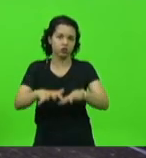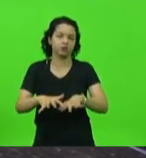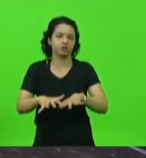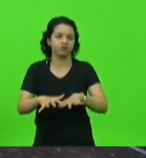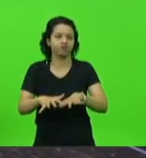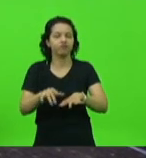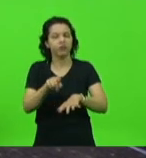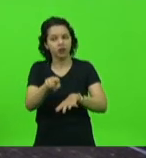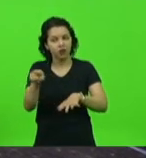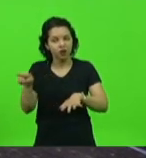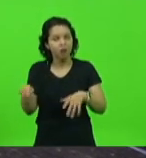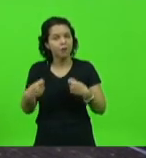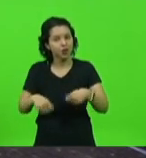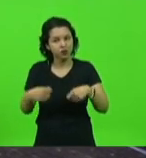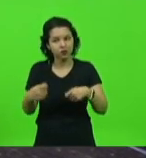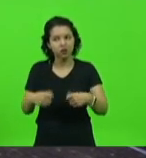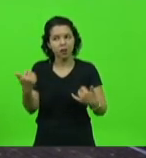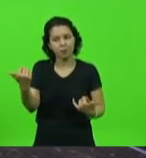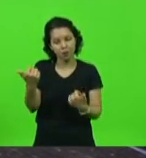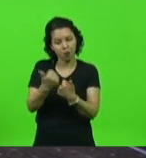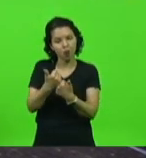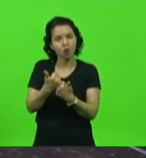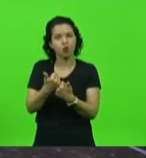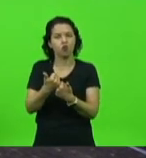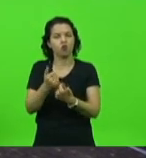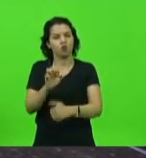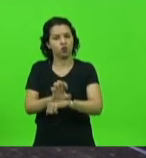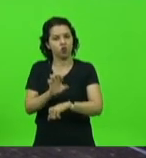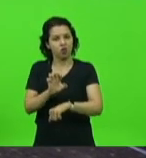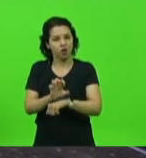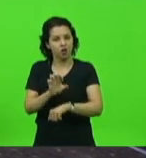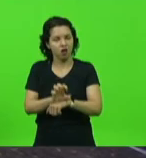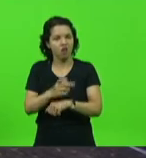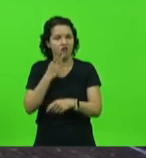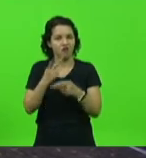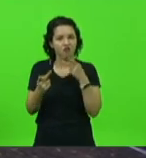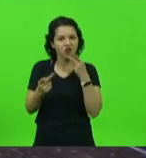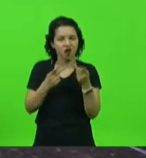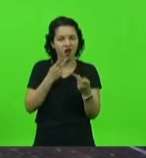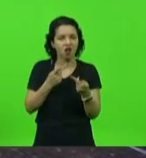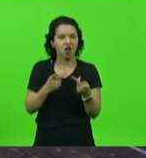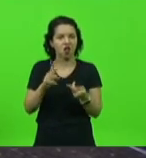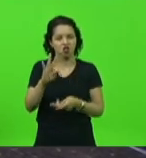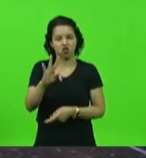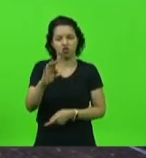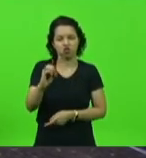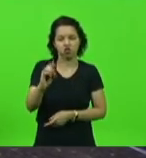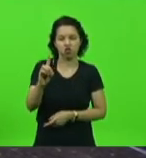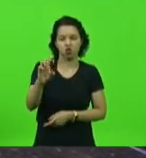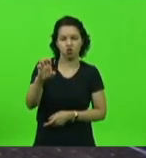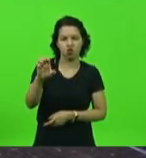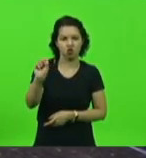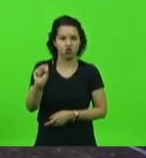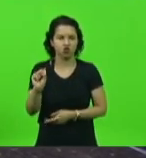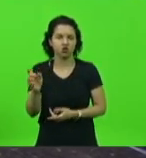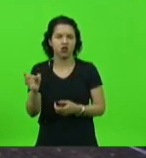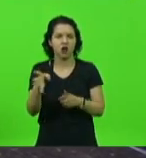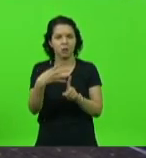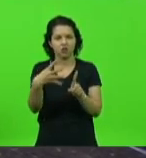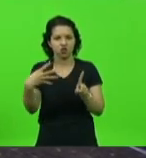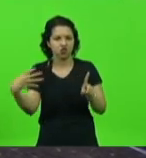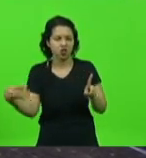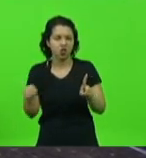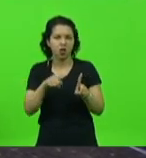sim, precisam de apoio do Estado. Esse negócio de todes, inclusão, todes, LGBTs, essas